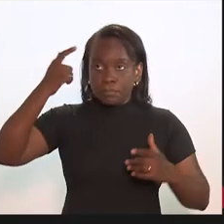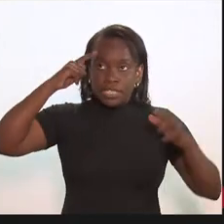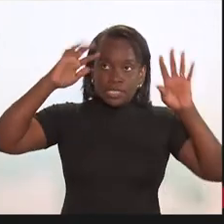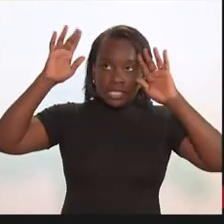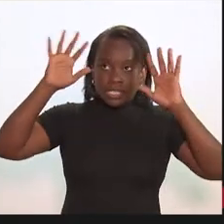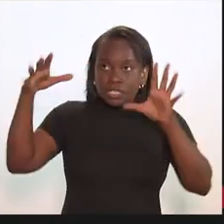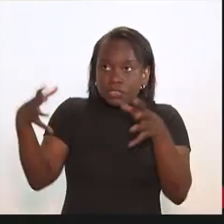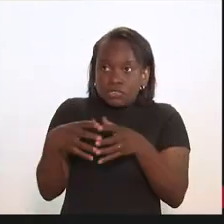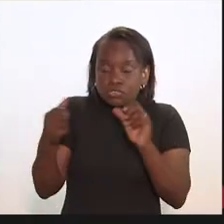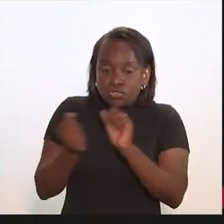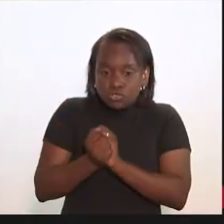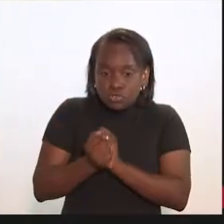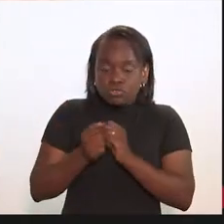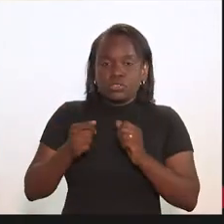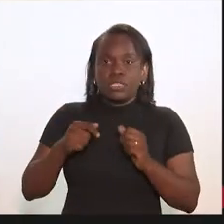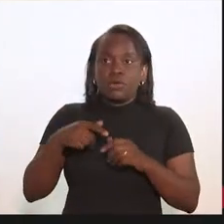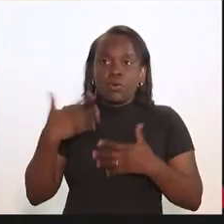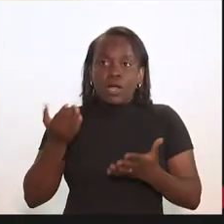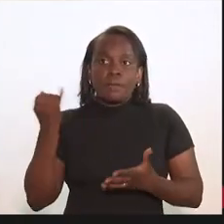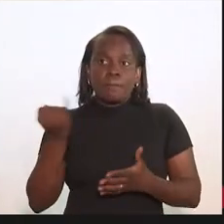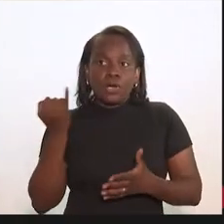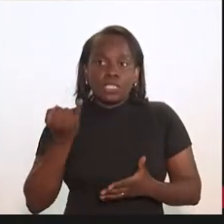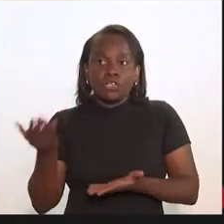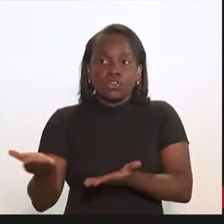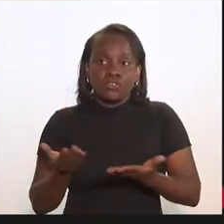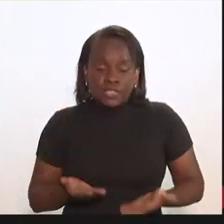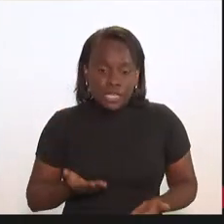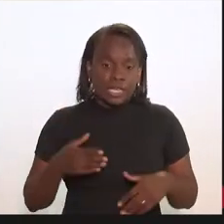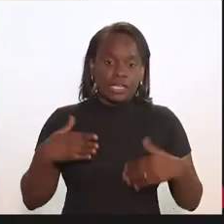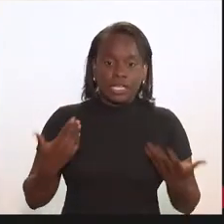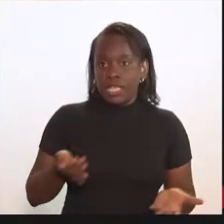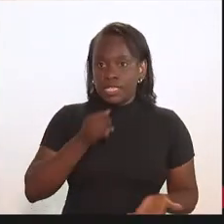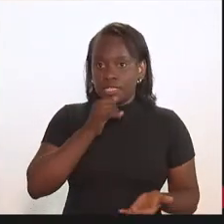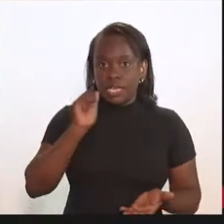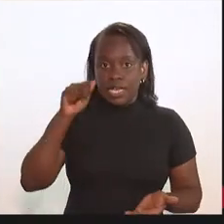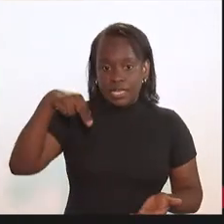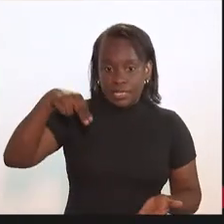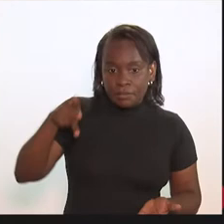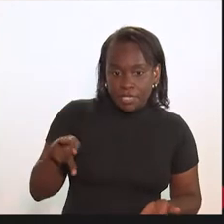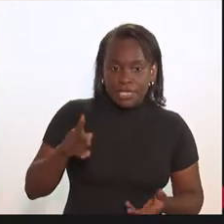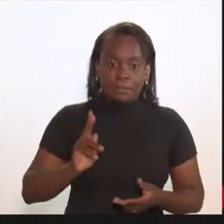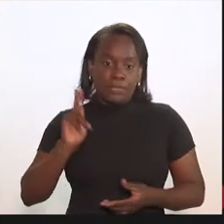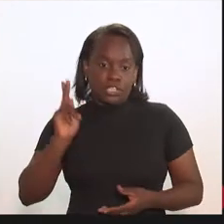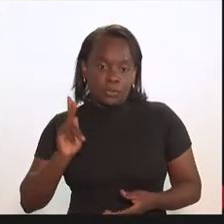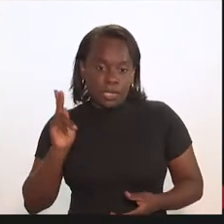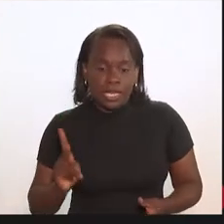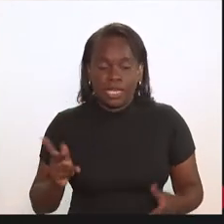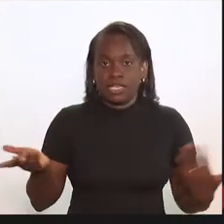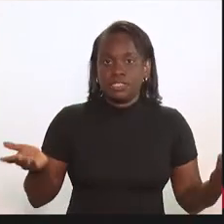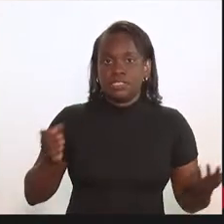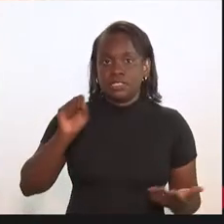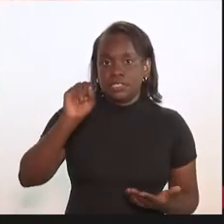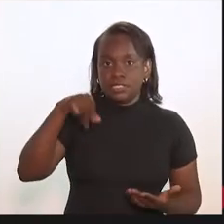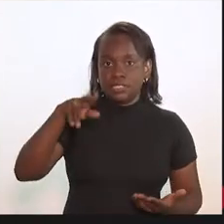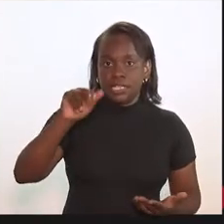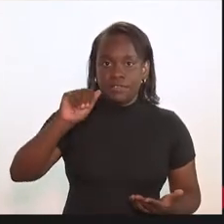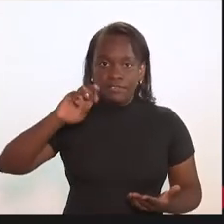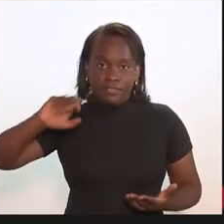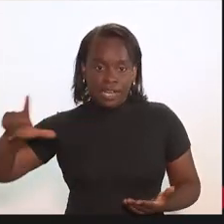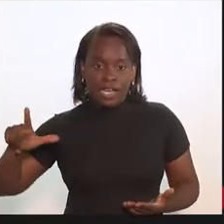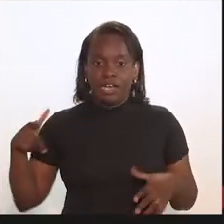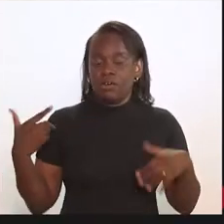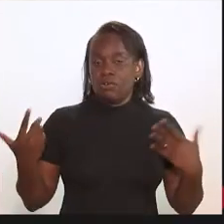pensando quais são as entidades importantes a serem ouvidas, a ANP, a Petrobras, o Sinaval,